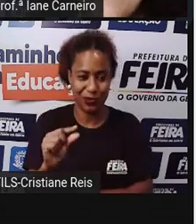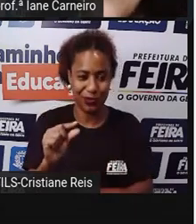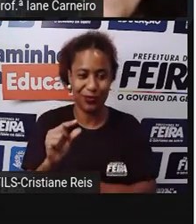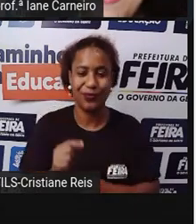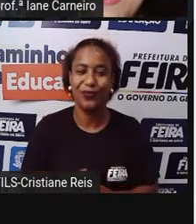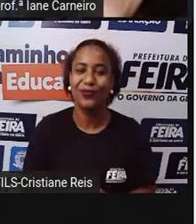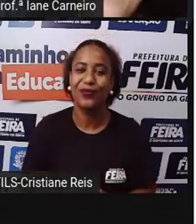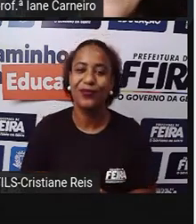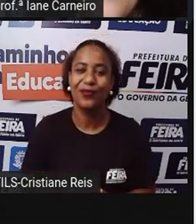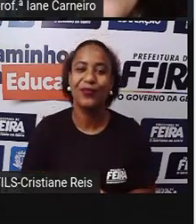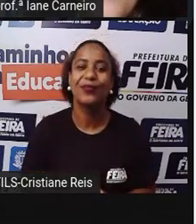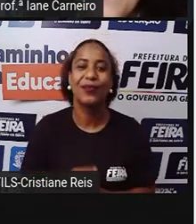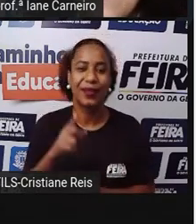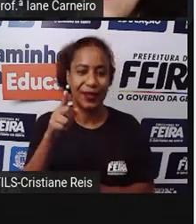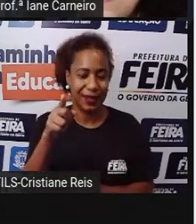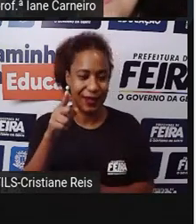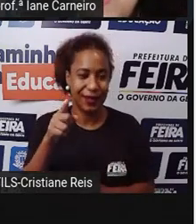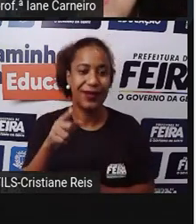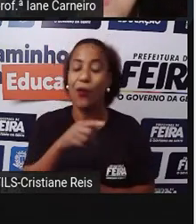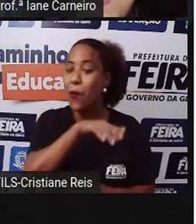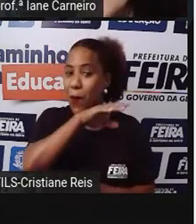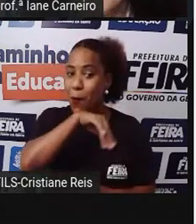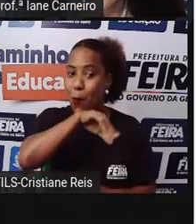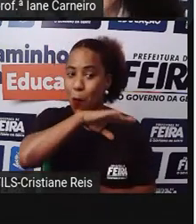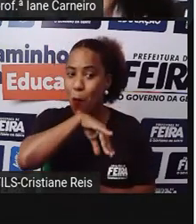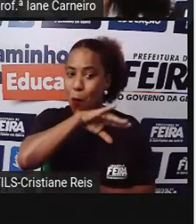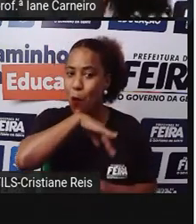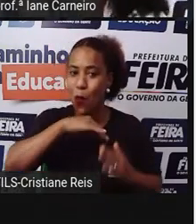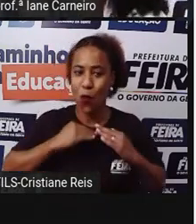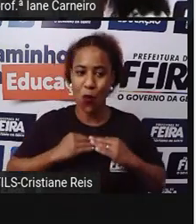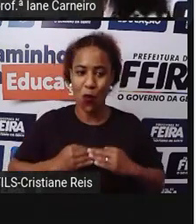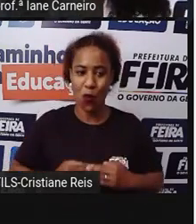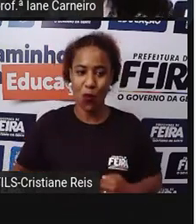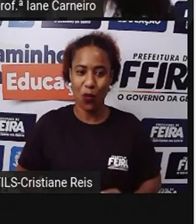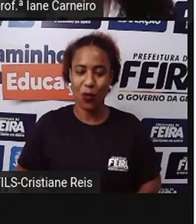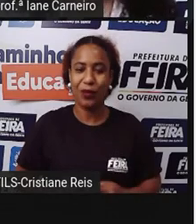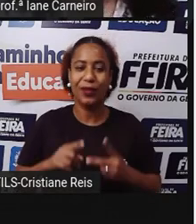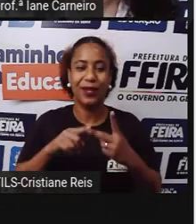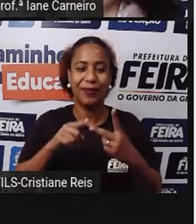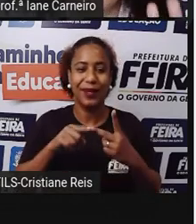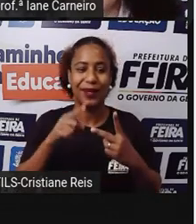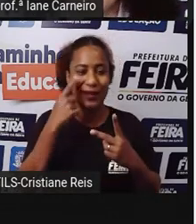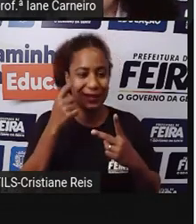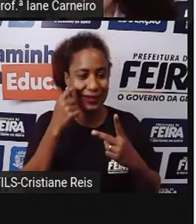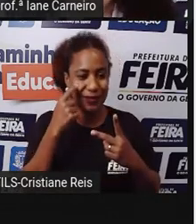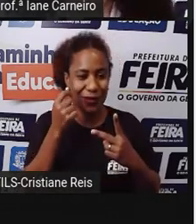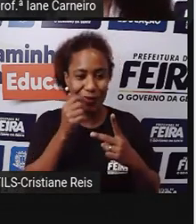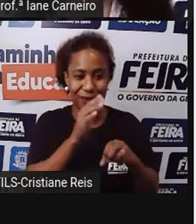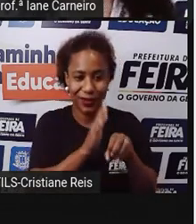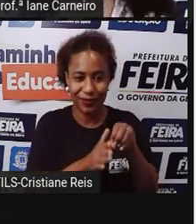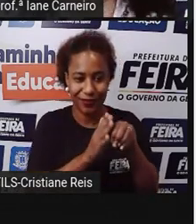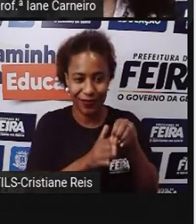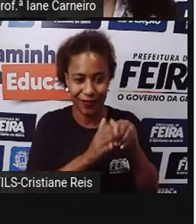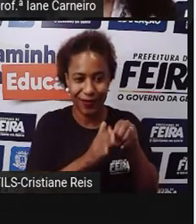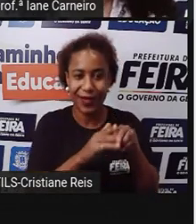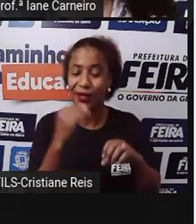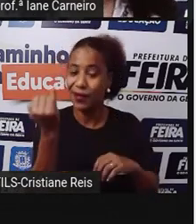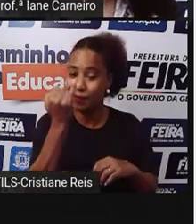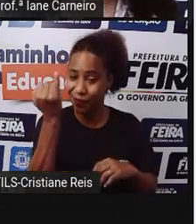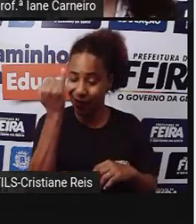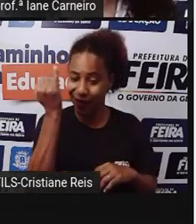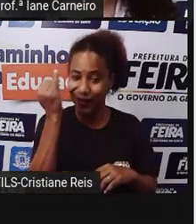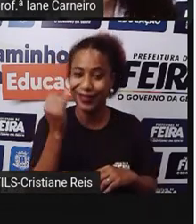preço do bacon O preço da cebola Né? Então é importante Esses encartes Né? De supermercados